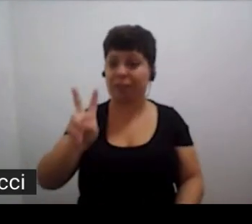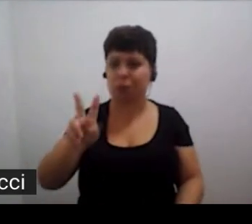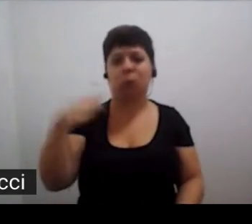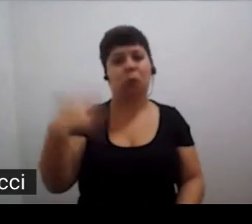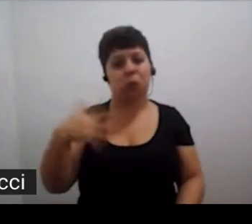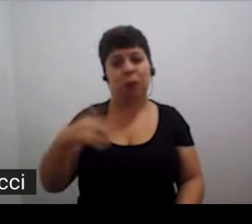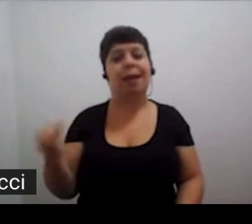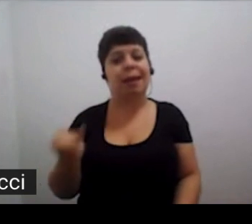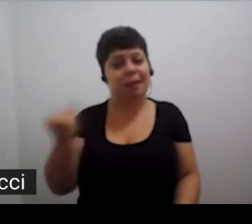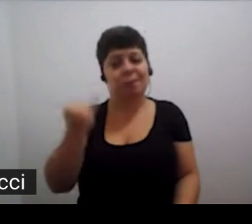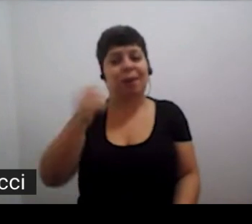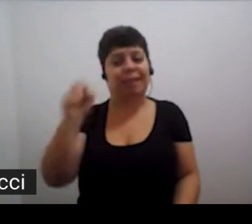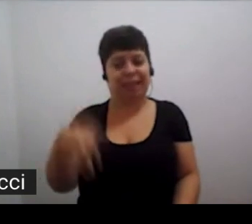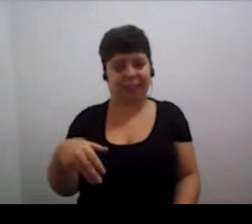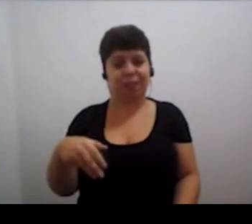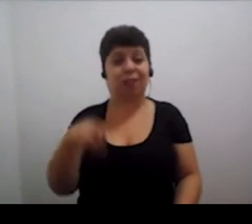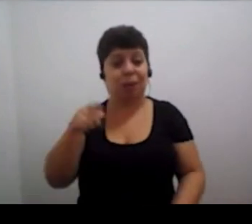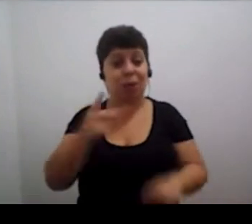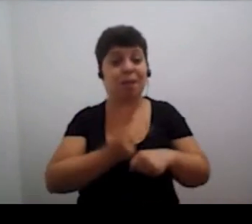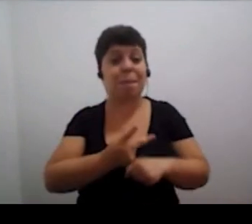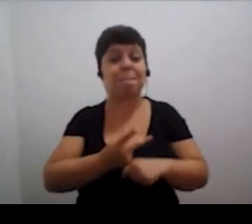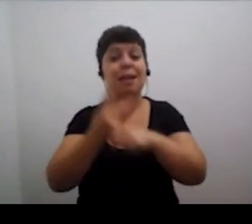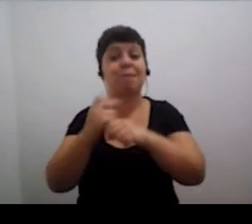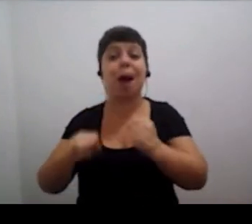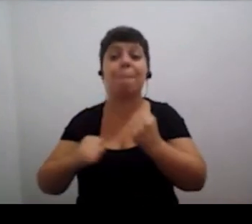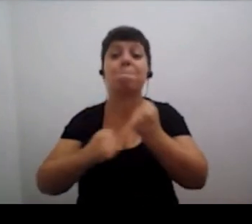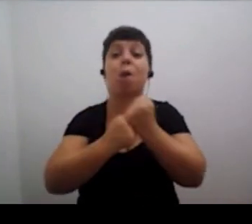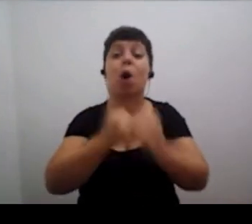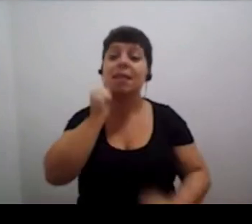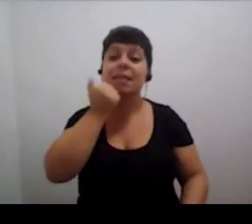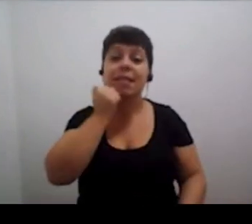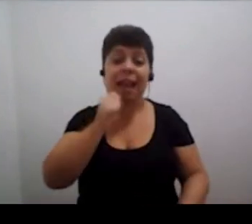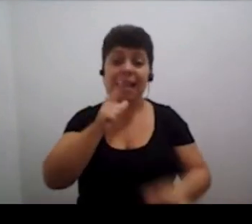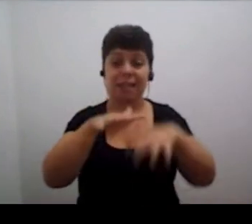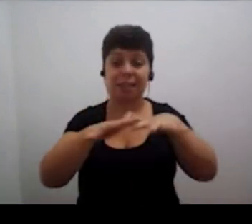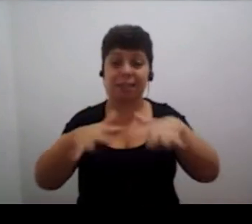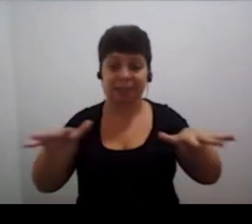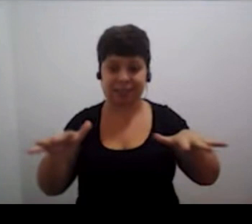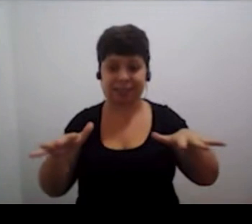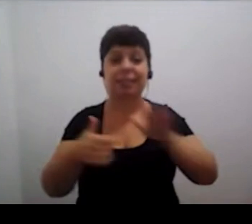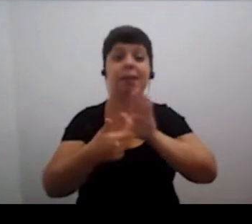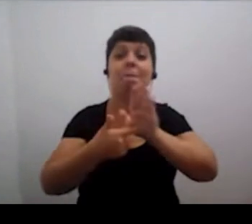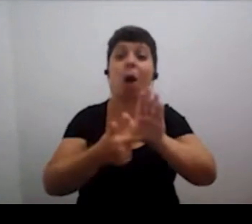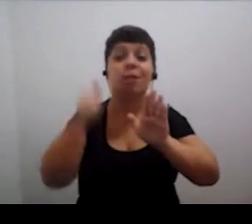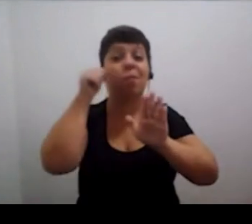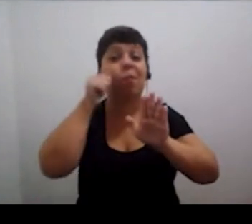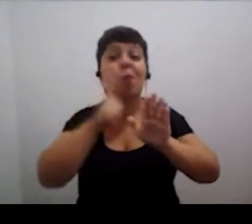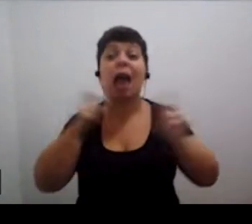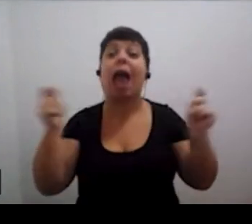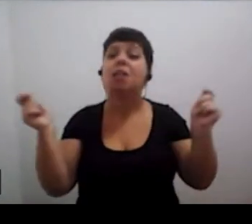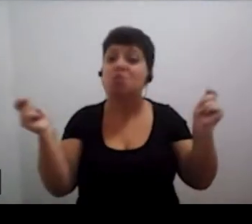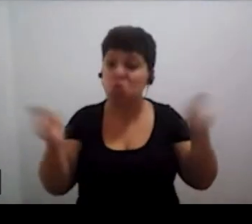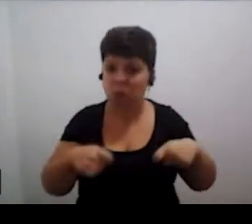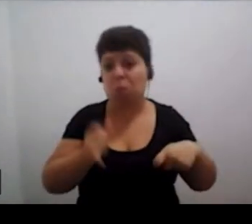Manucci é realmente muito importante. Com este premio, apoiamos as ciências marinhas e destacamos